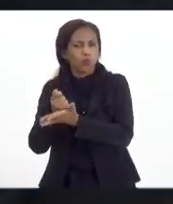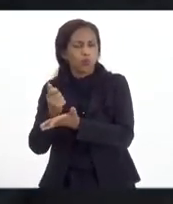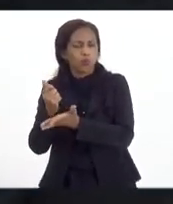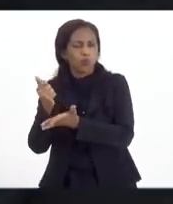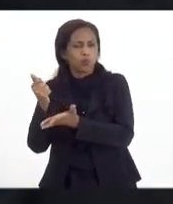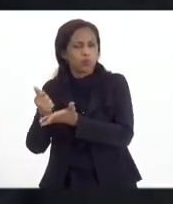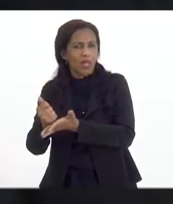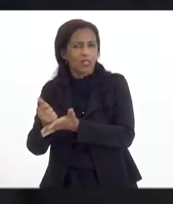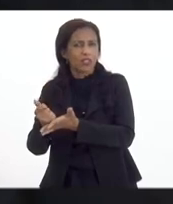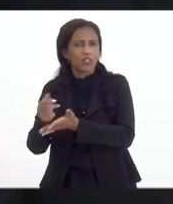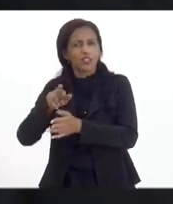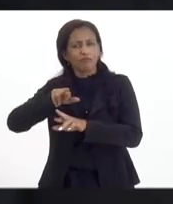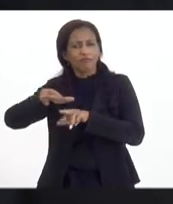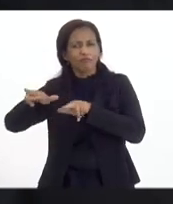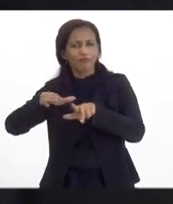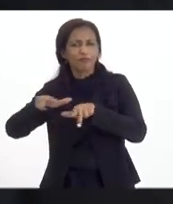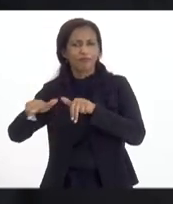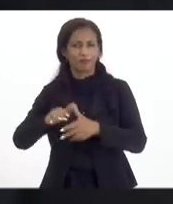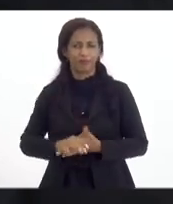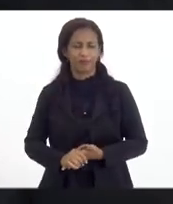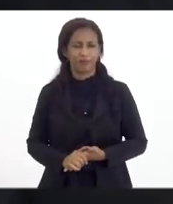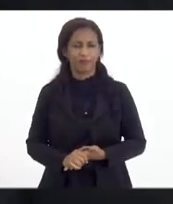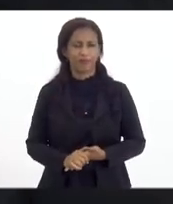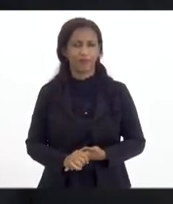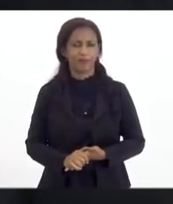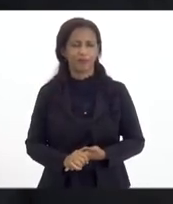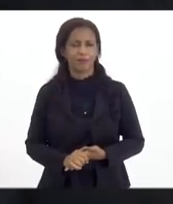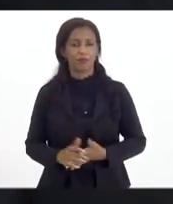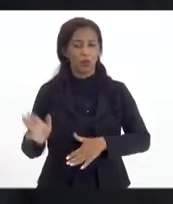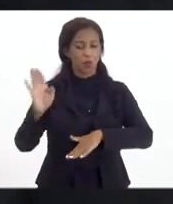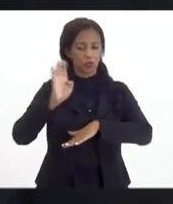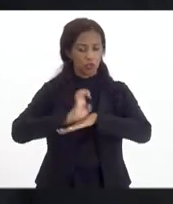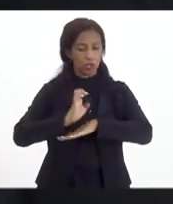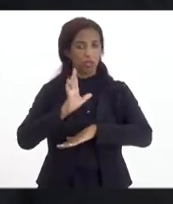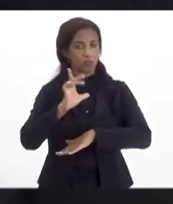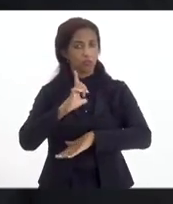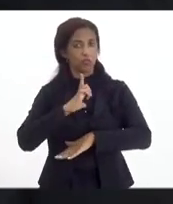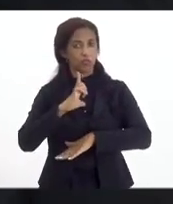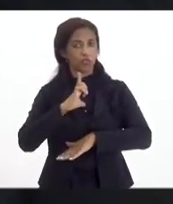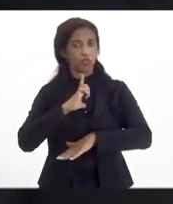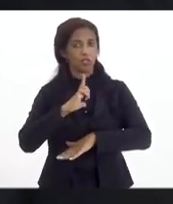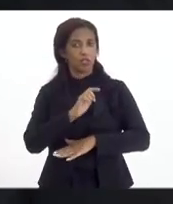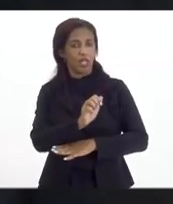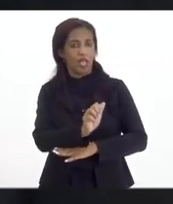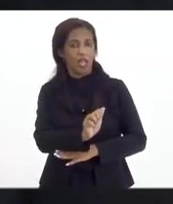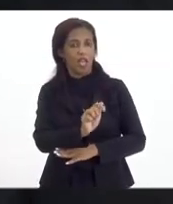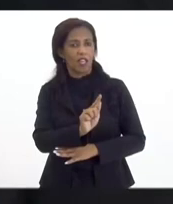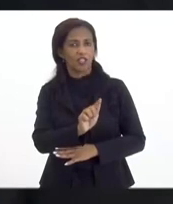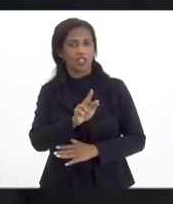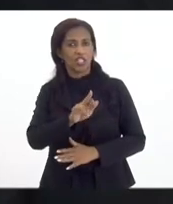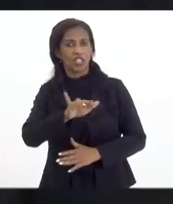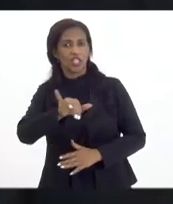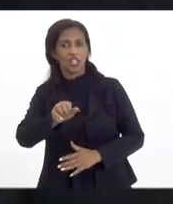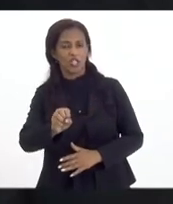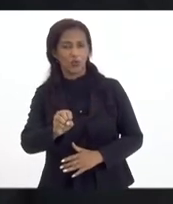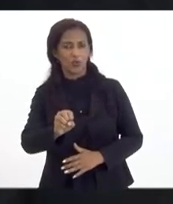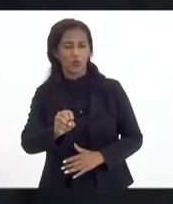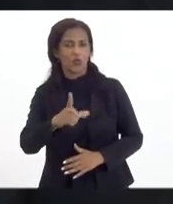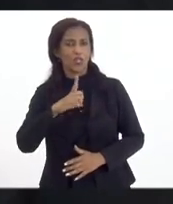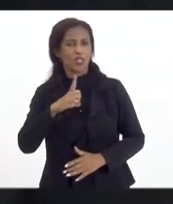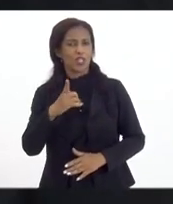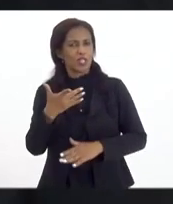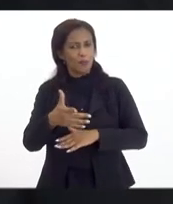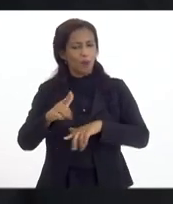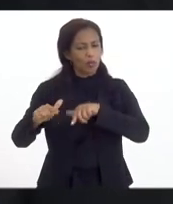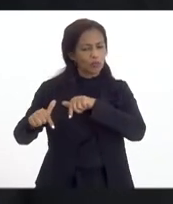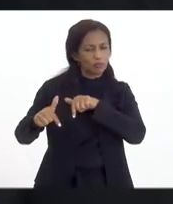diferenciados. O Estado já conta com uma agência de fomento, que é a GRI, que pode atuar